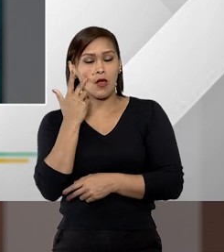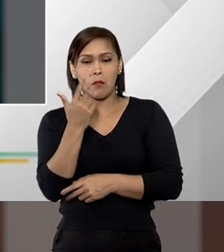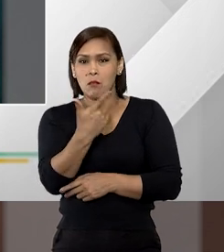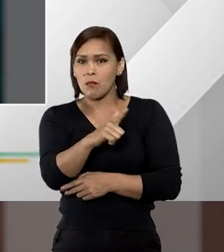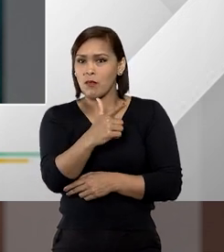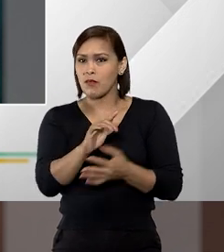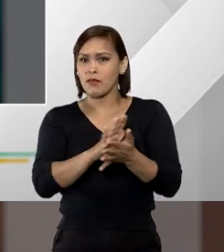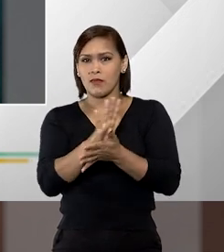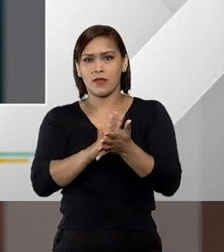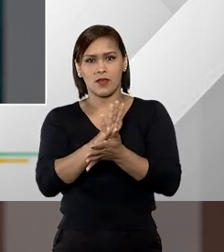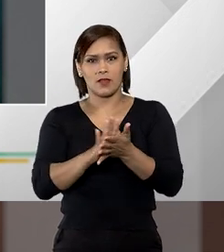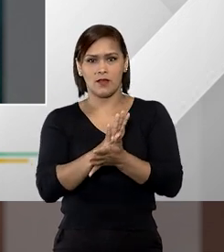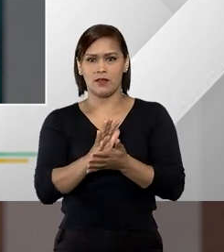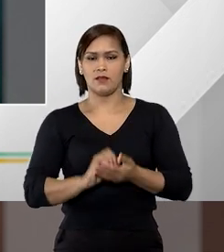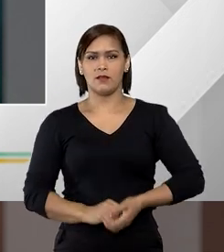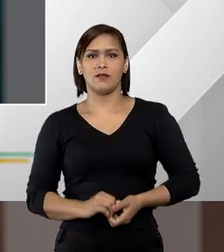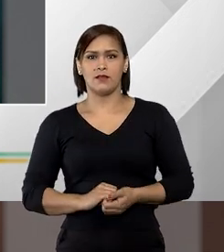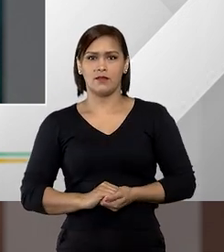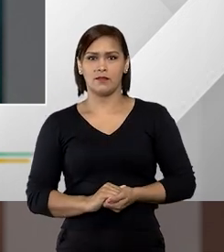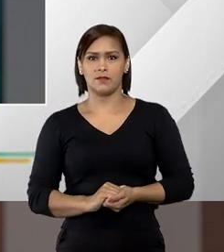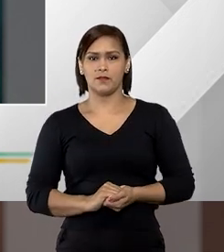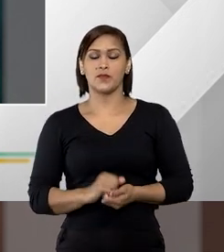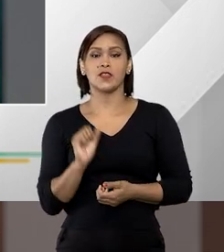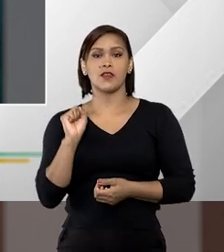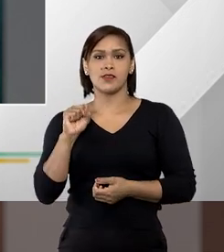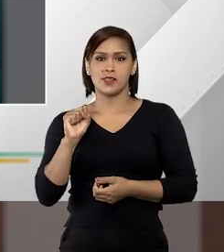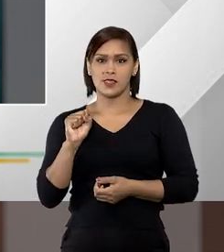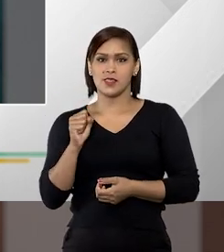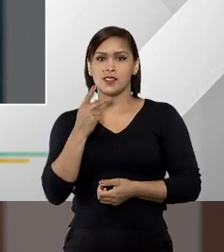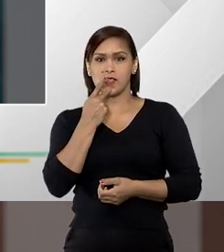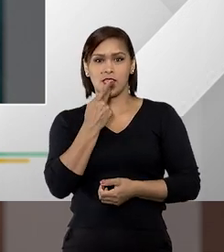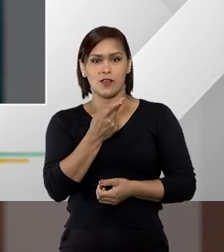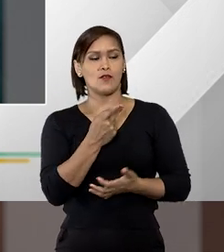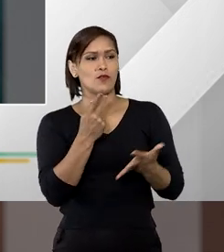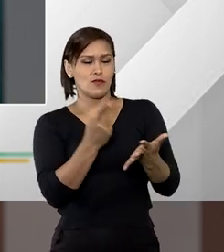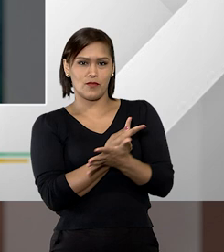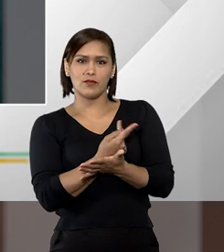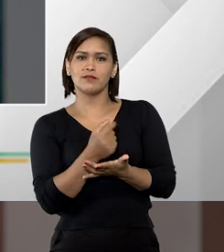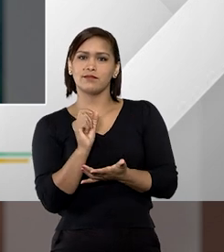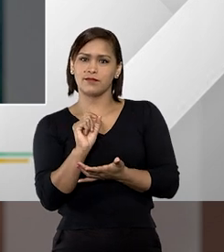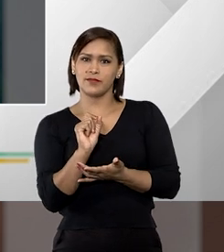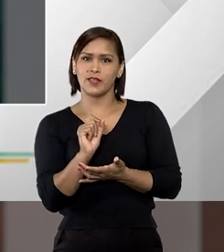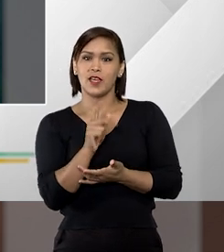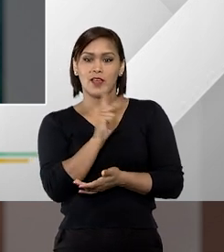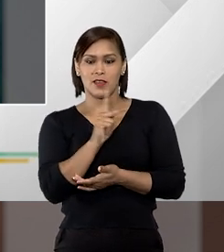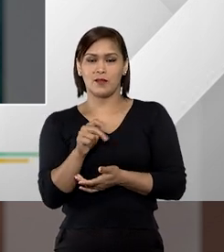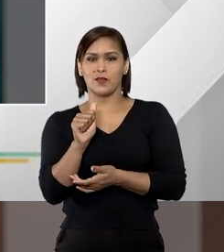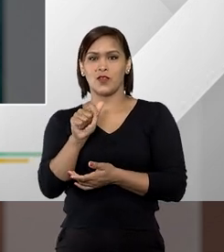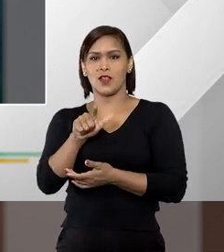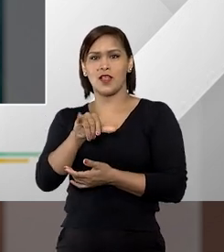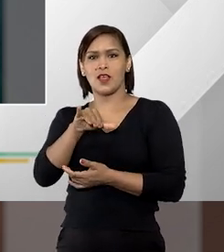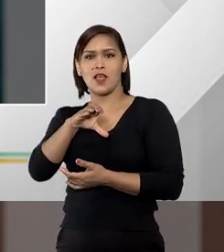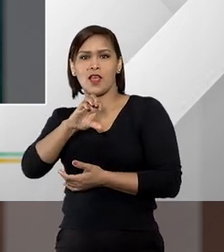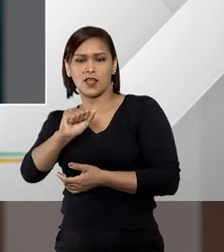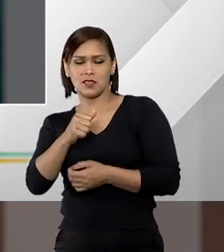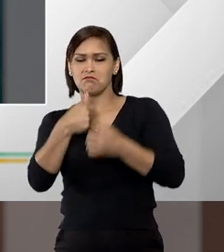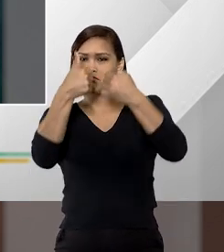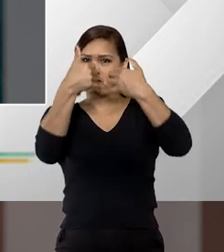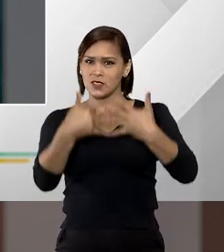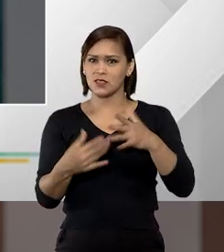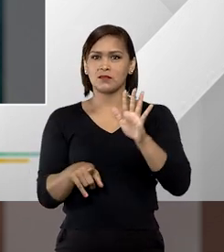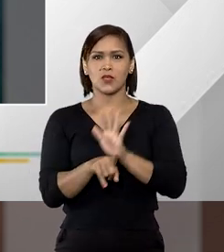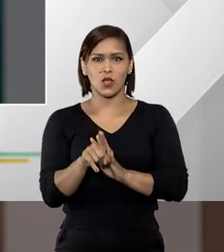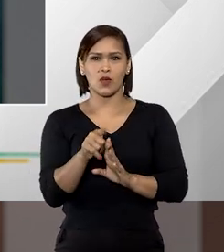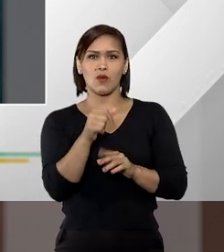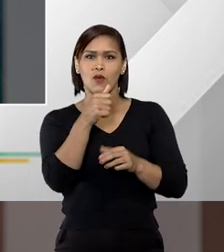em hipótese alguma exatamente foi bem isso que a professora Alice Bianchini colocou